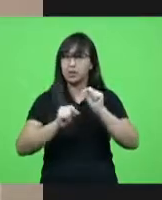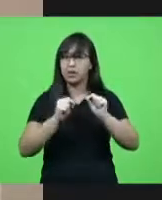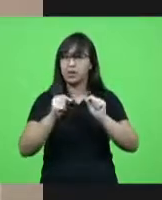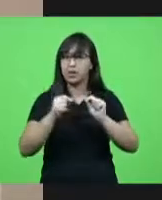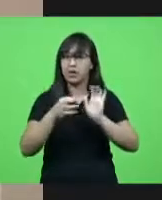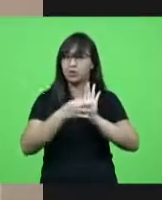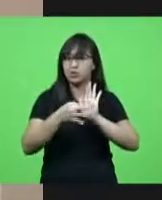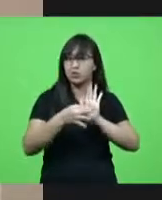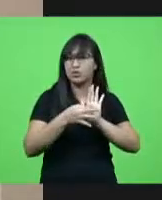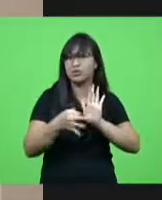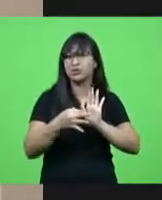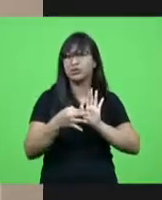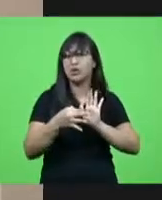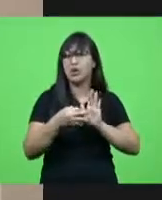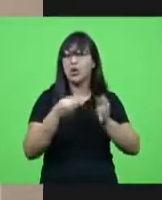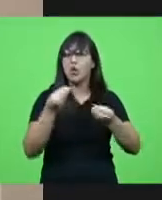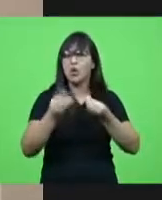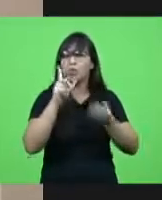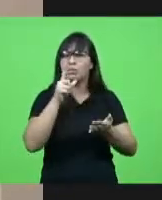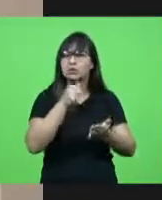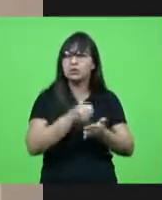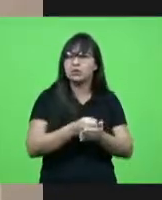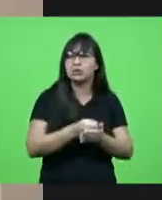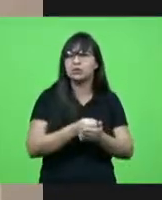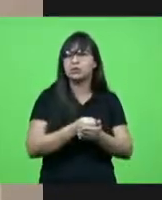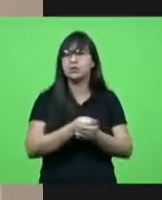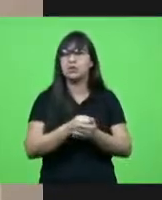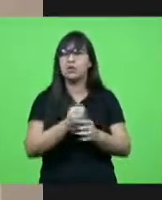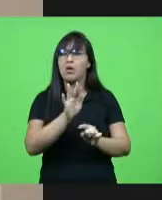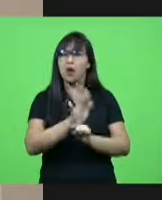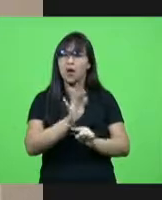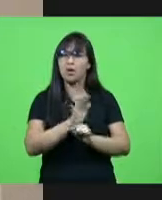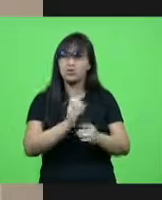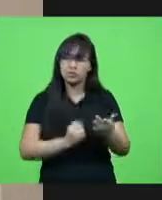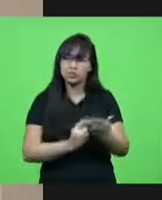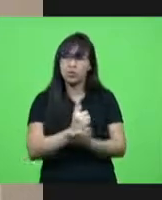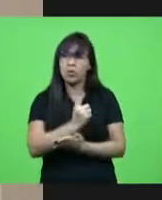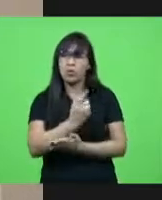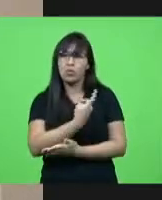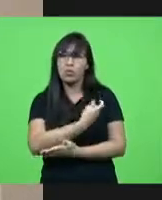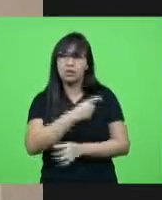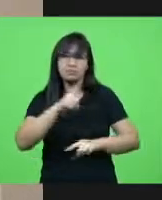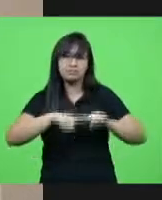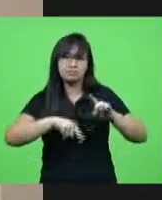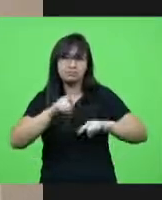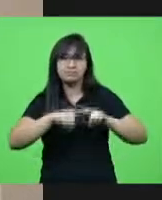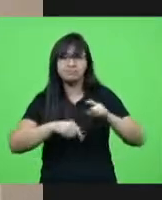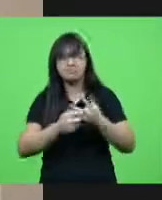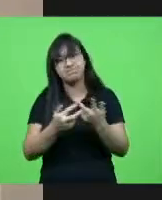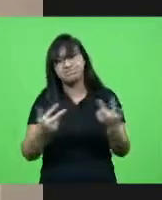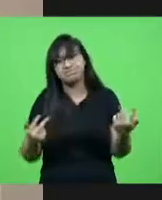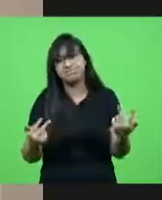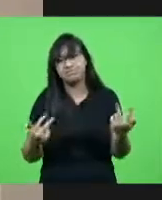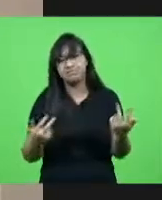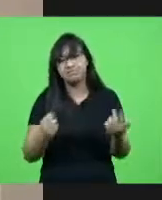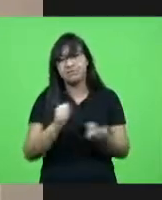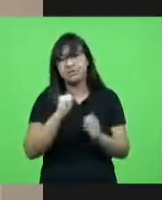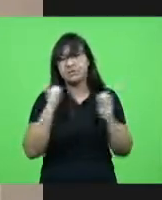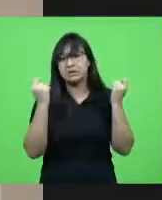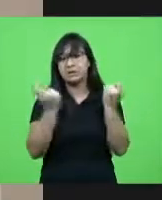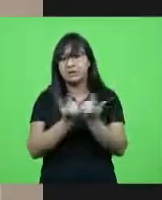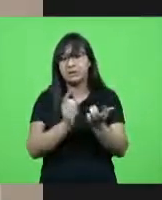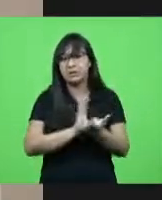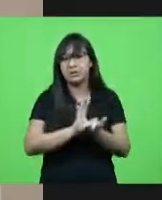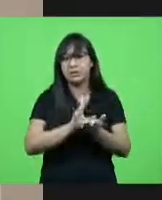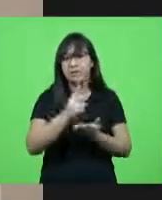trabalhar para dar ao estado o suporte legal para viabilizar a compra de insumos e vacinas e a Assembleia destinou mais de 20 milhões para o governo